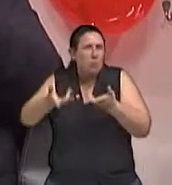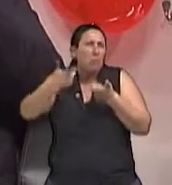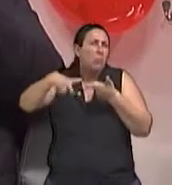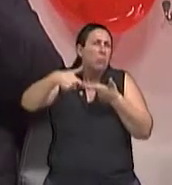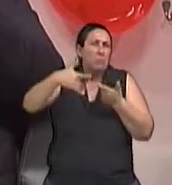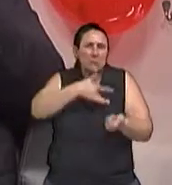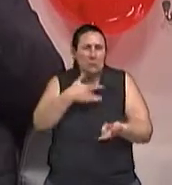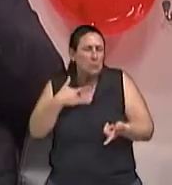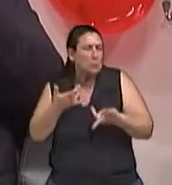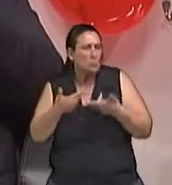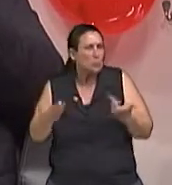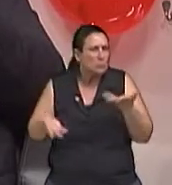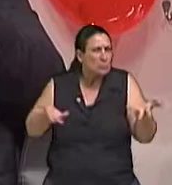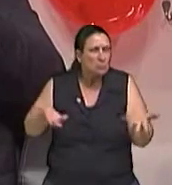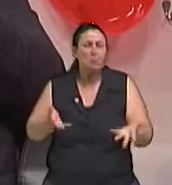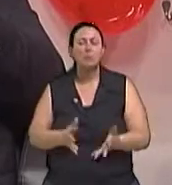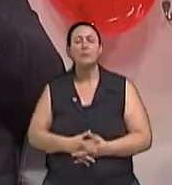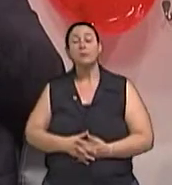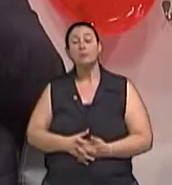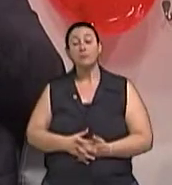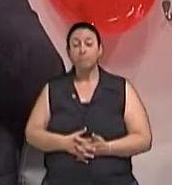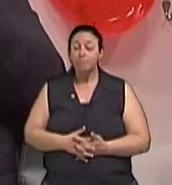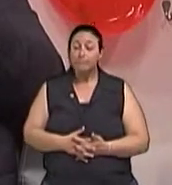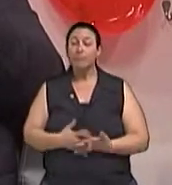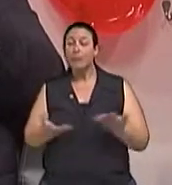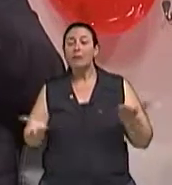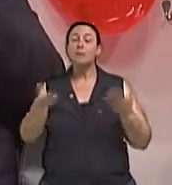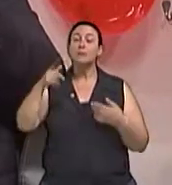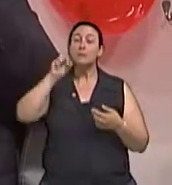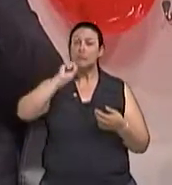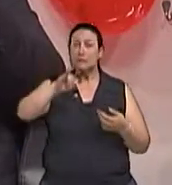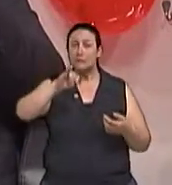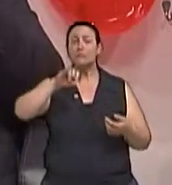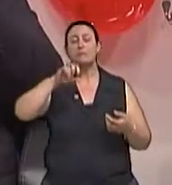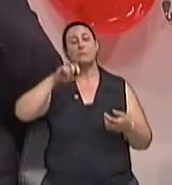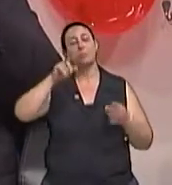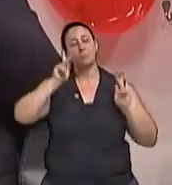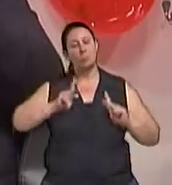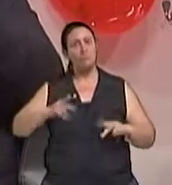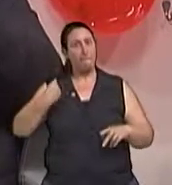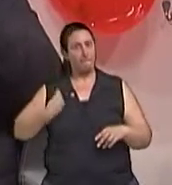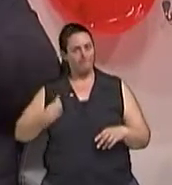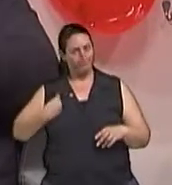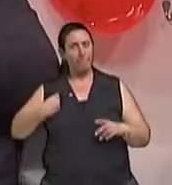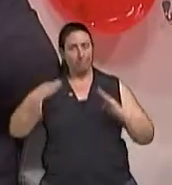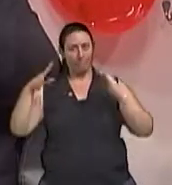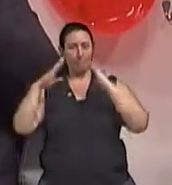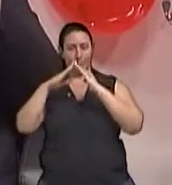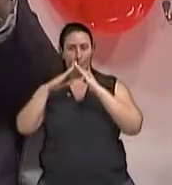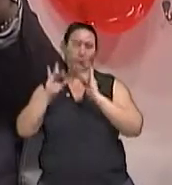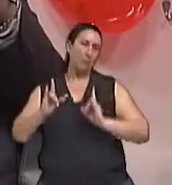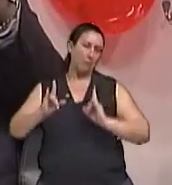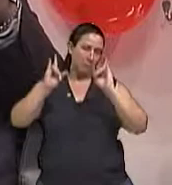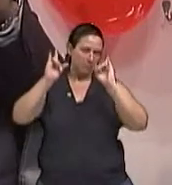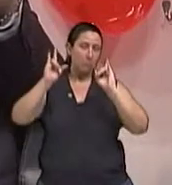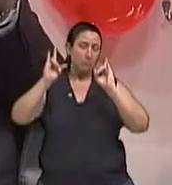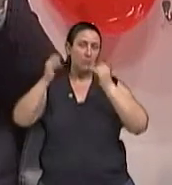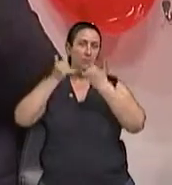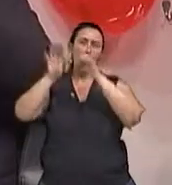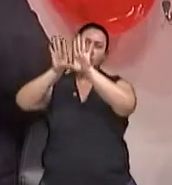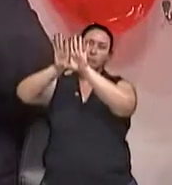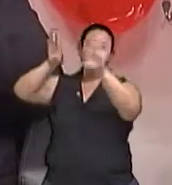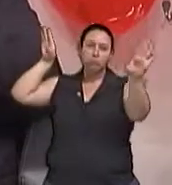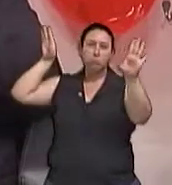Então, Isabel, o que a pessoa tem que fazer é, se ela morar em apartamento ou uma casa segura, cortinas abertas.